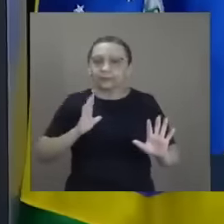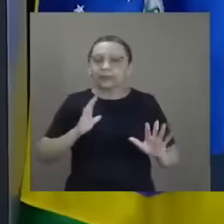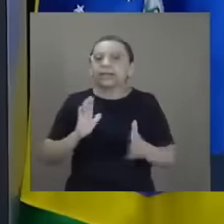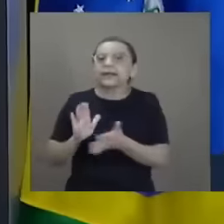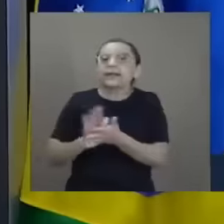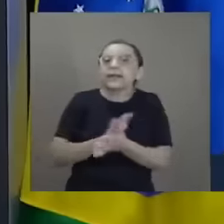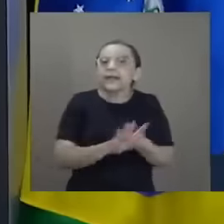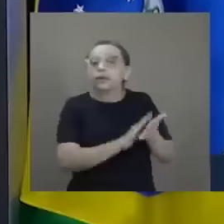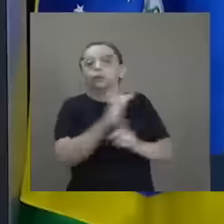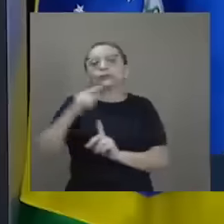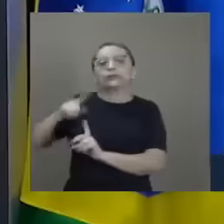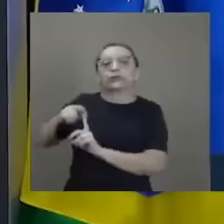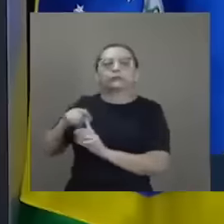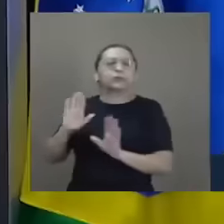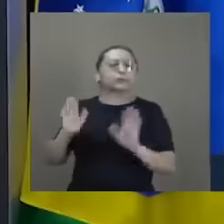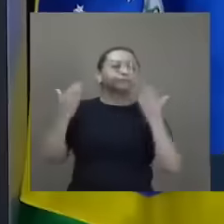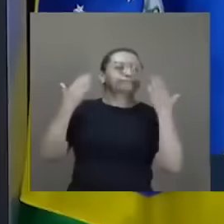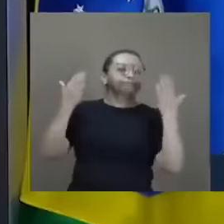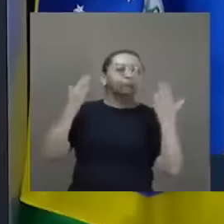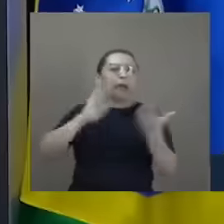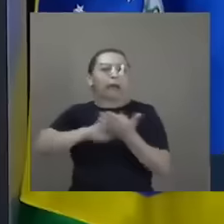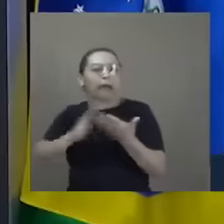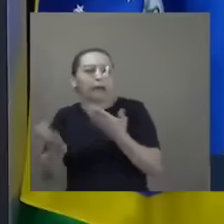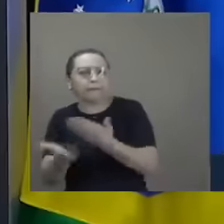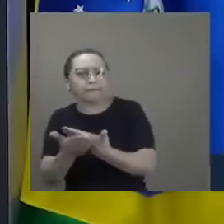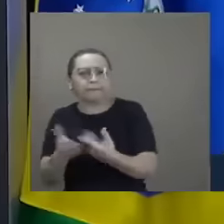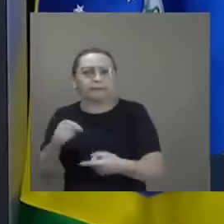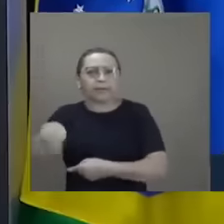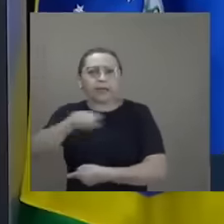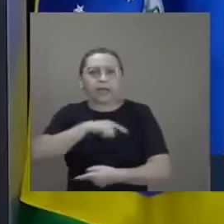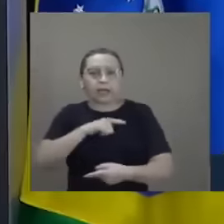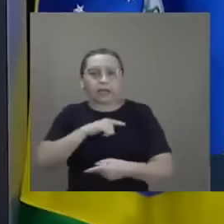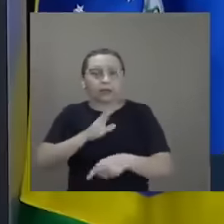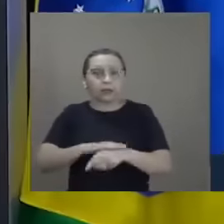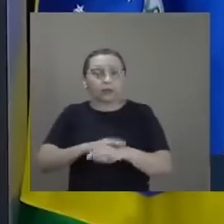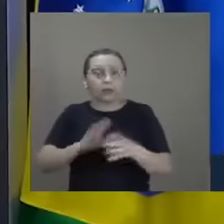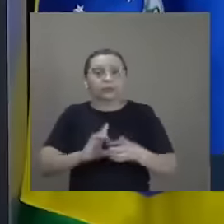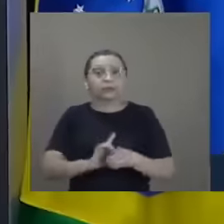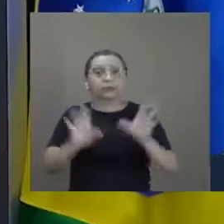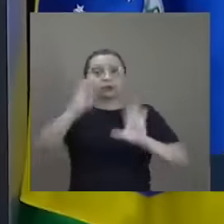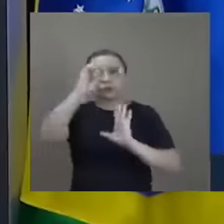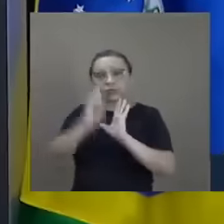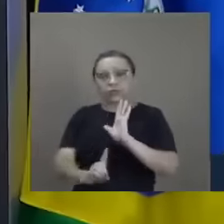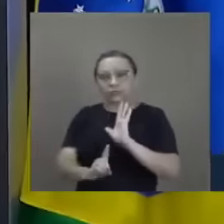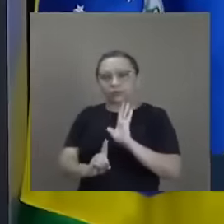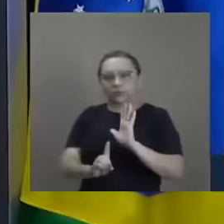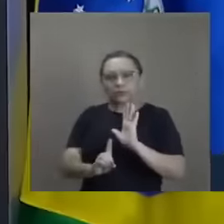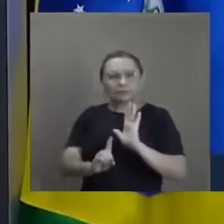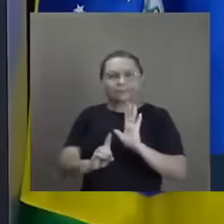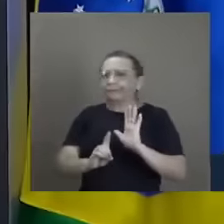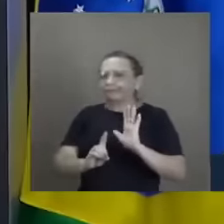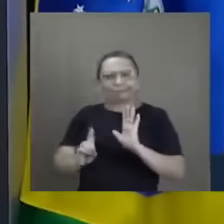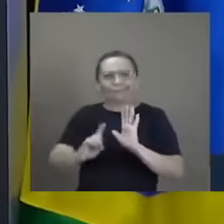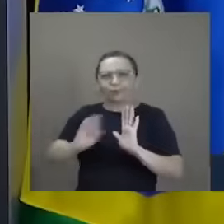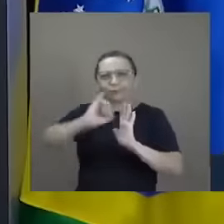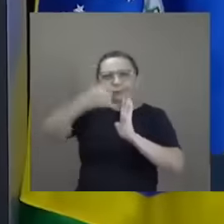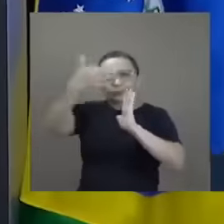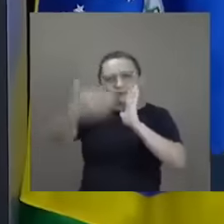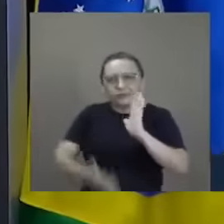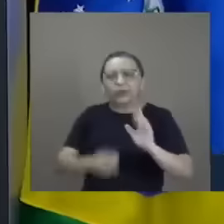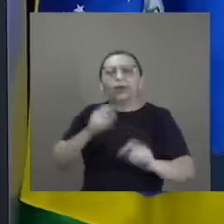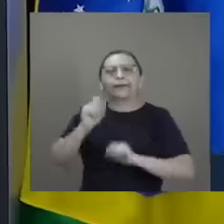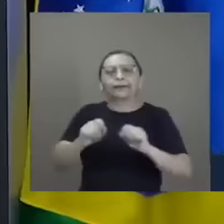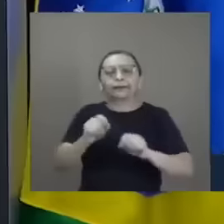nenhuma suposta ameaça ao Estado Democrático de Direito justifica tal